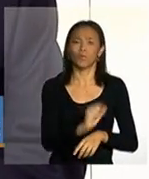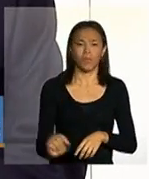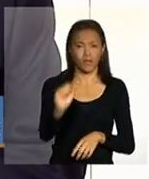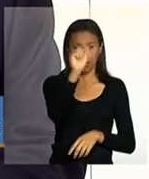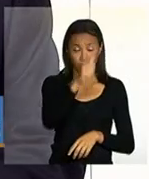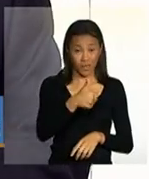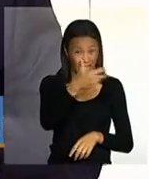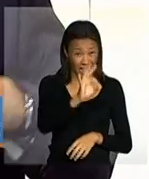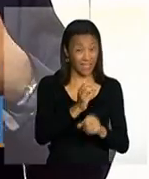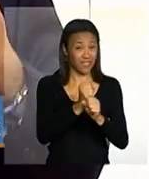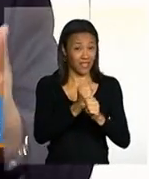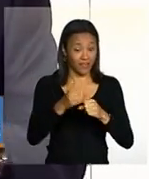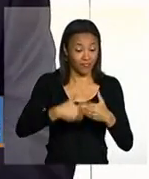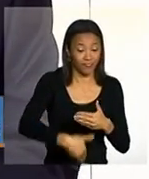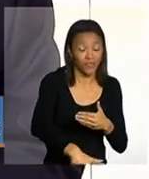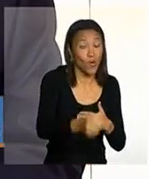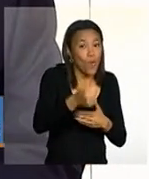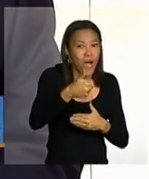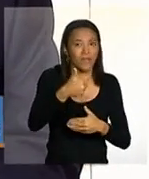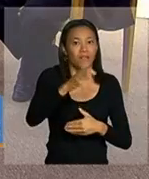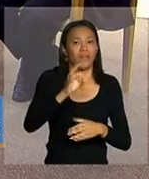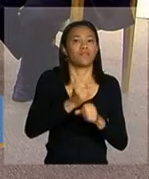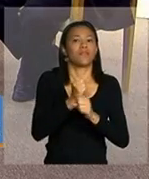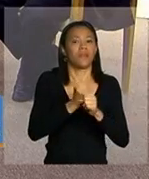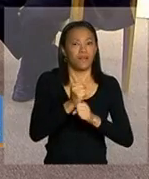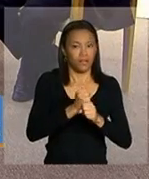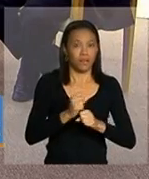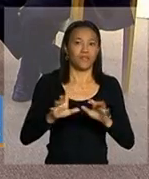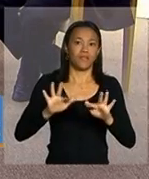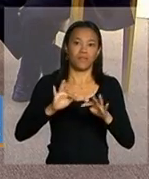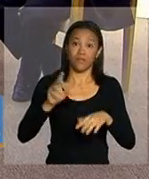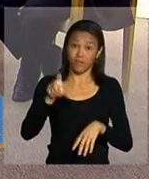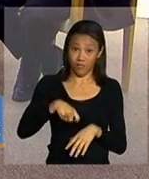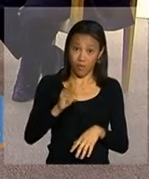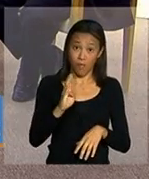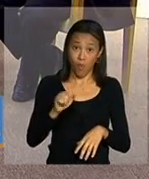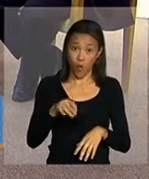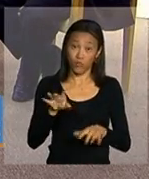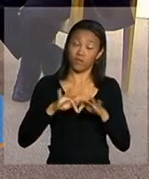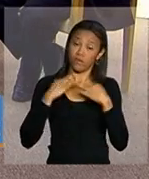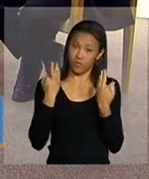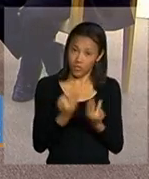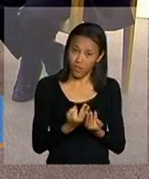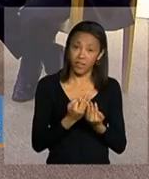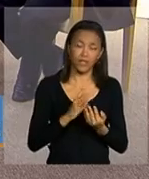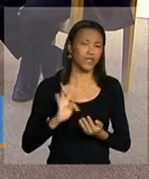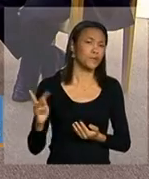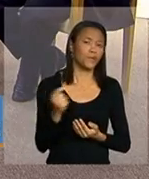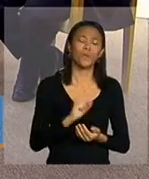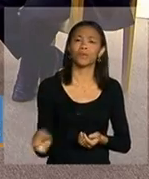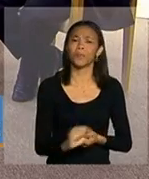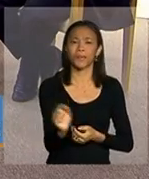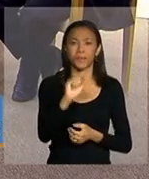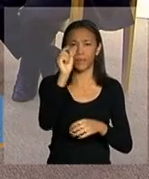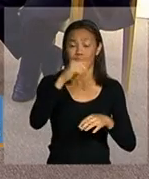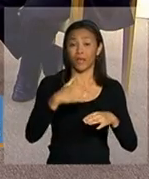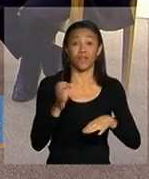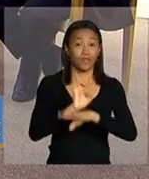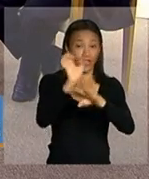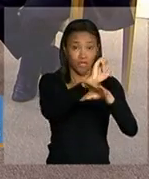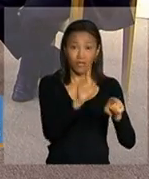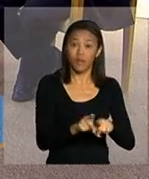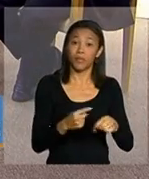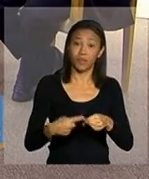anos do Bolsa Família, já são quase 10 anos dessa grande operação, dessa rede de condicionalidades em todos os estados e municípios com essas três áreas,